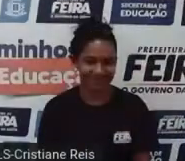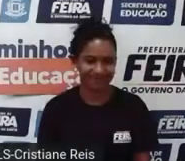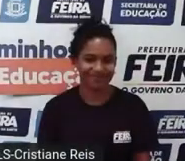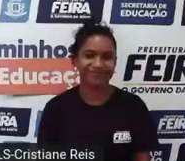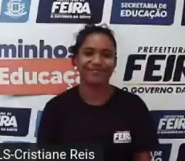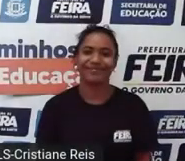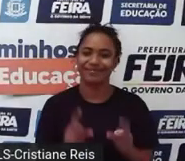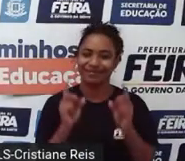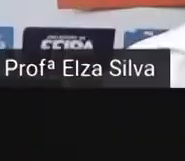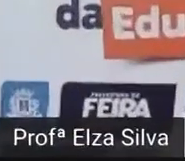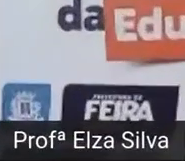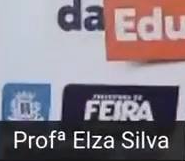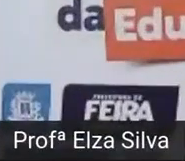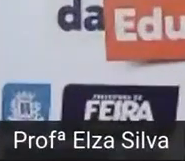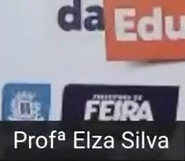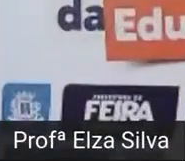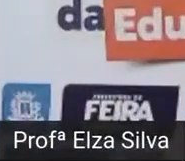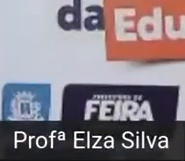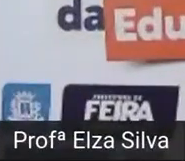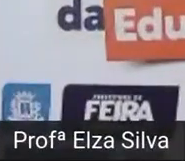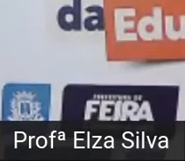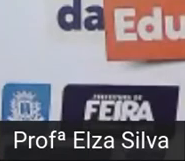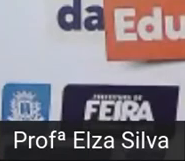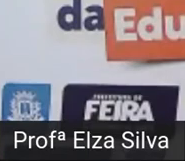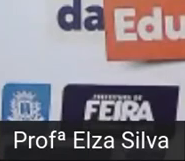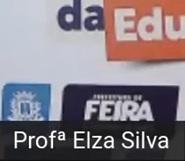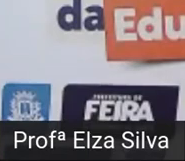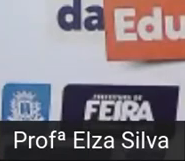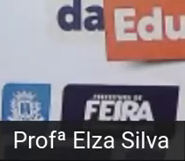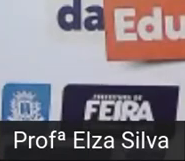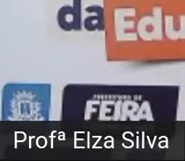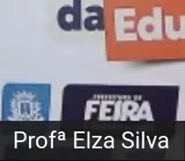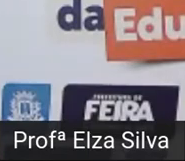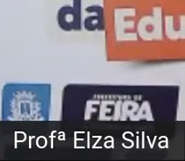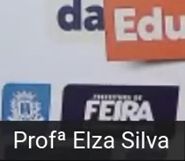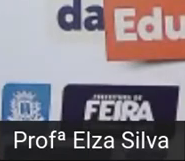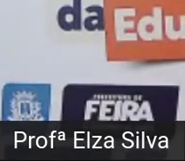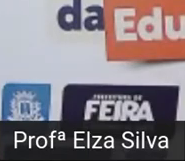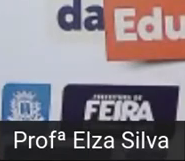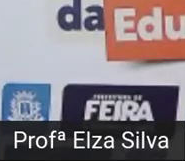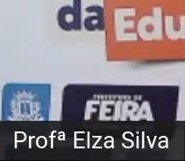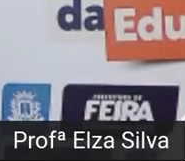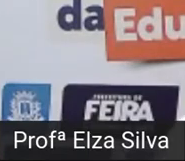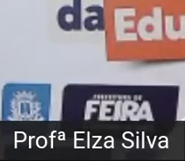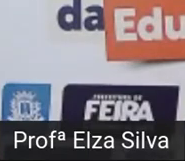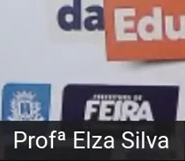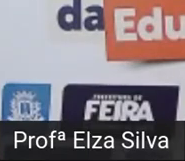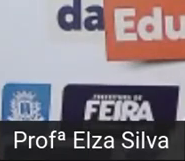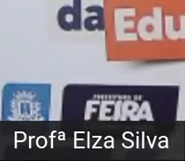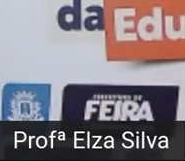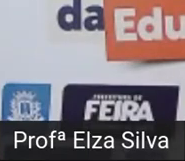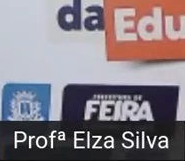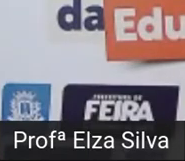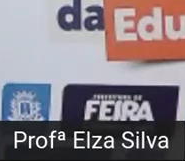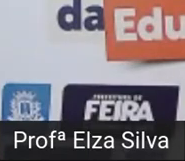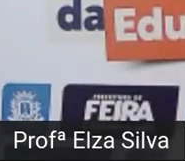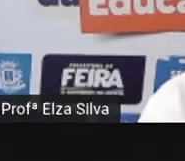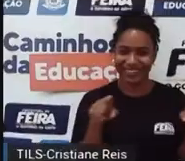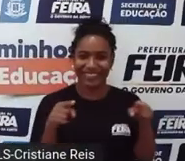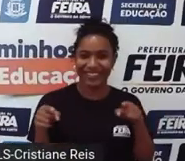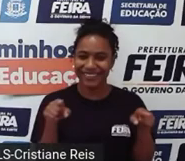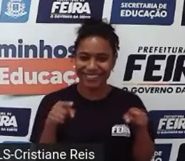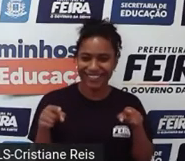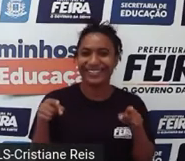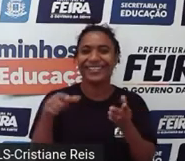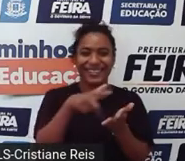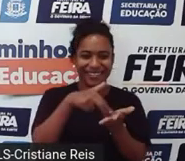Ok, students, let's go. Vamos lá. Gostaram da música? Dá até para balançar um pouquinho, não é